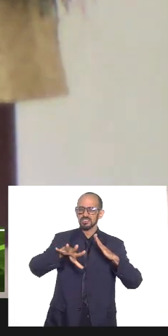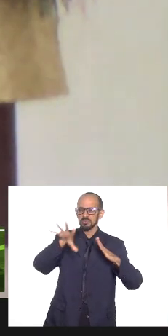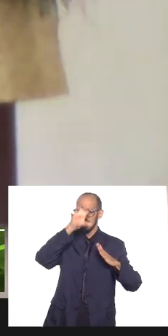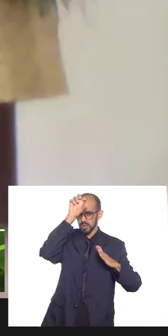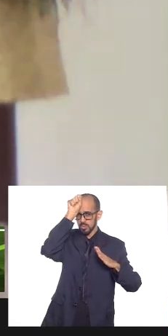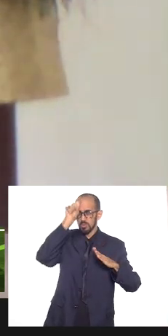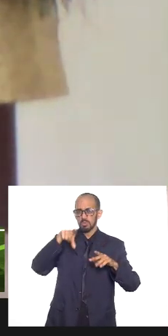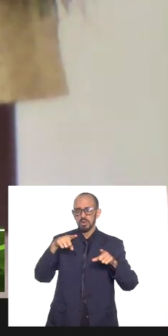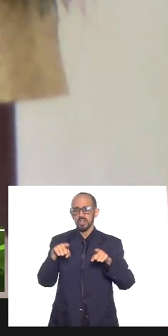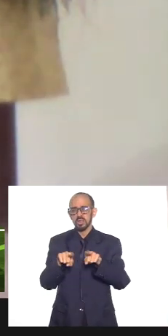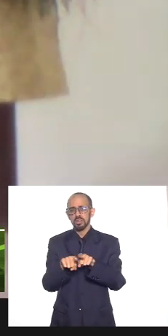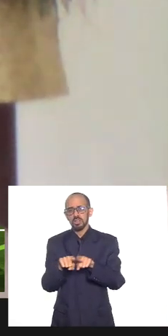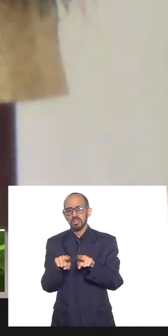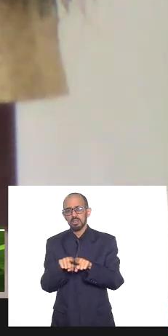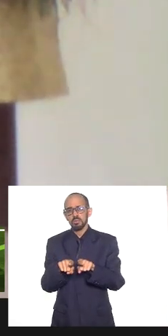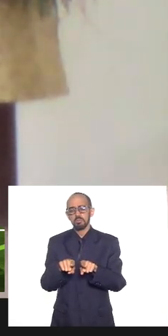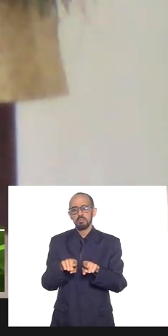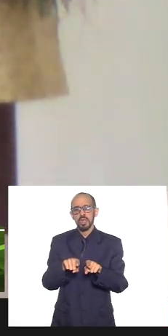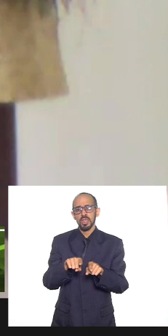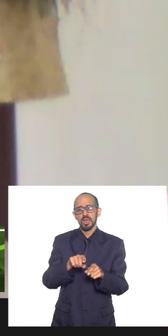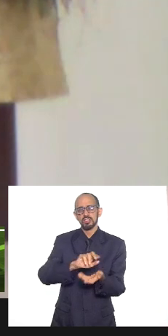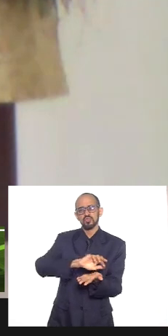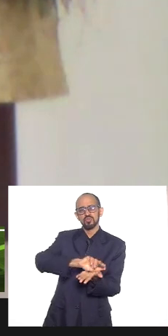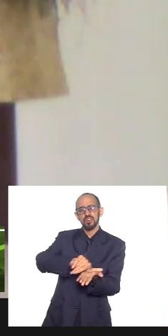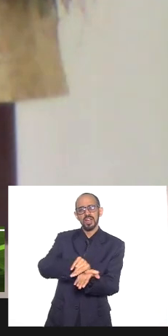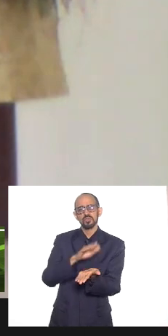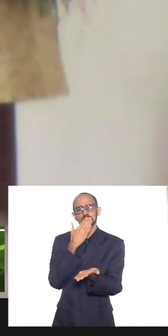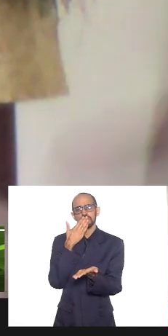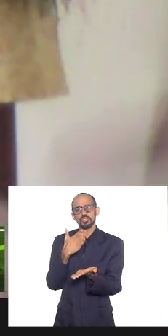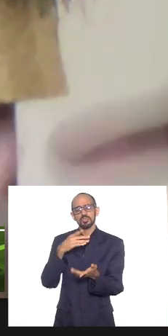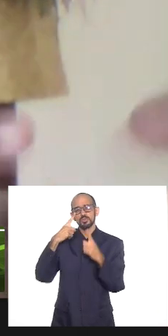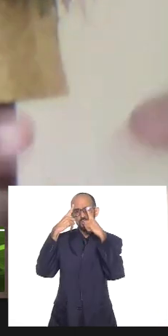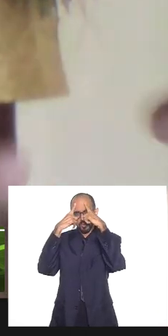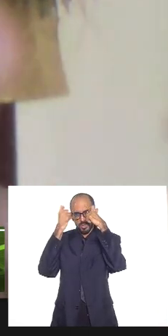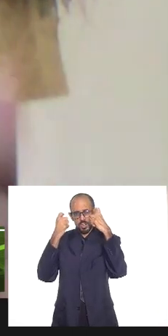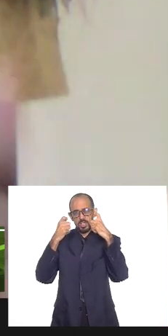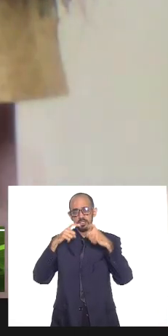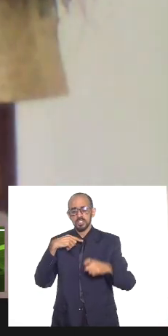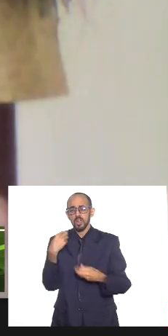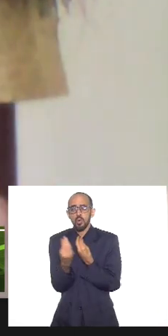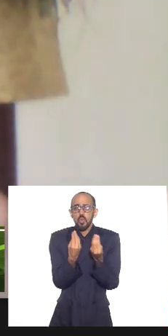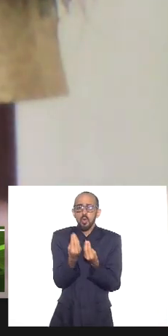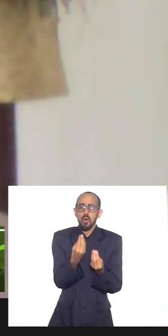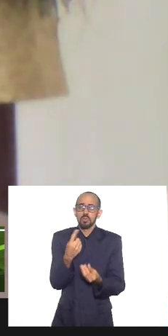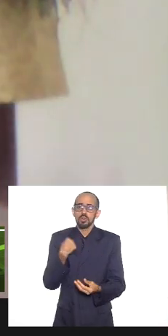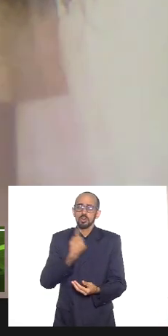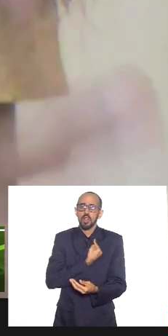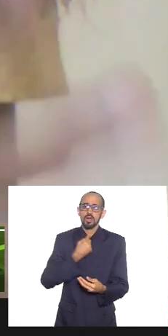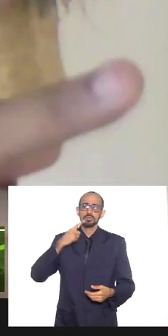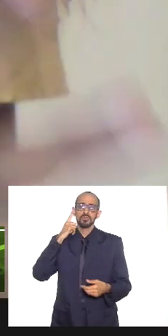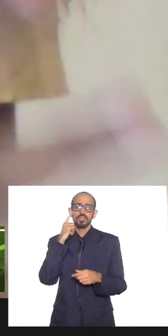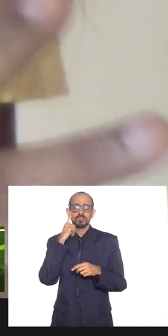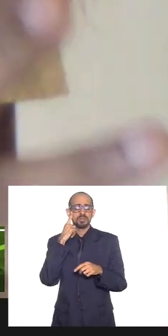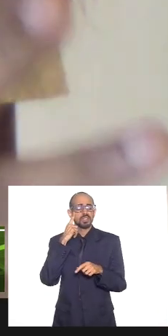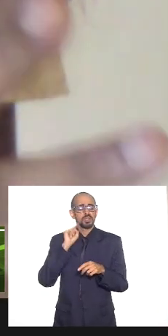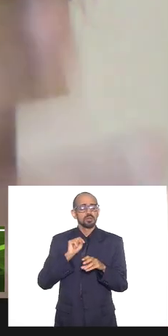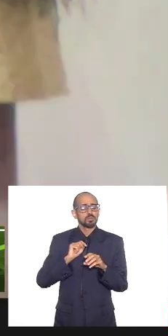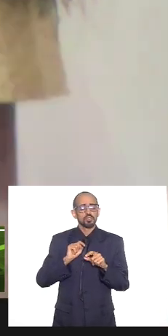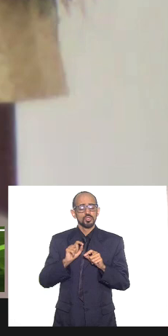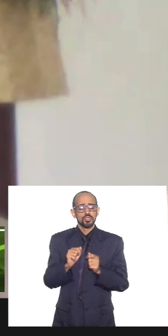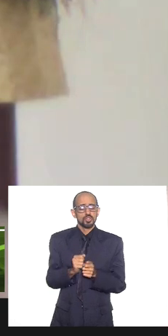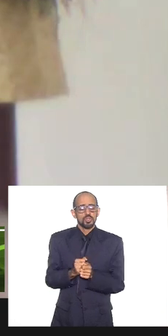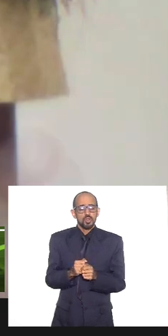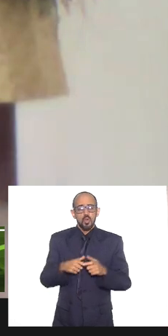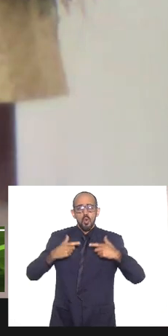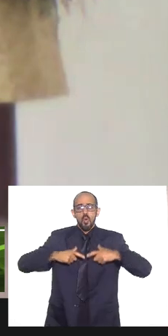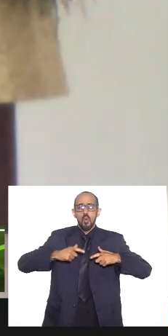as violências simbólicas e materiais, mas como é que a gente pensa de onde